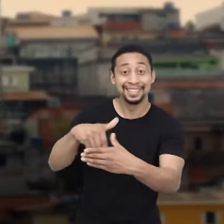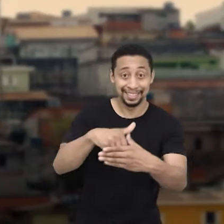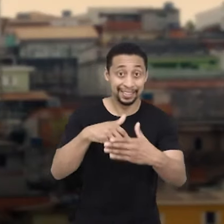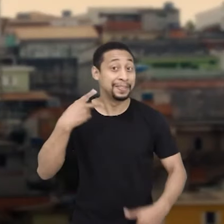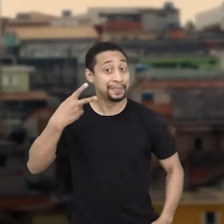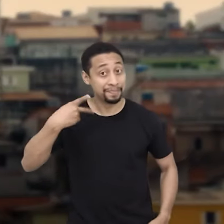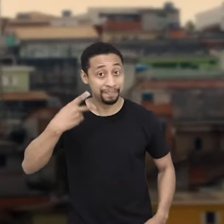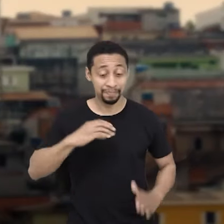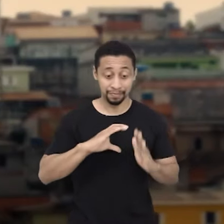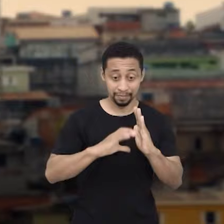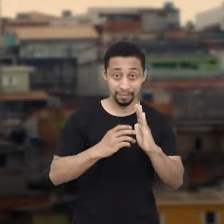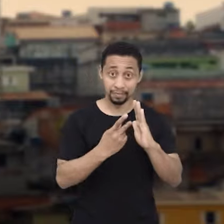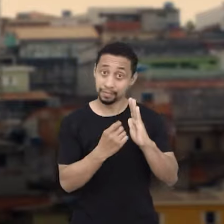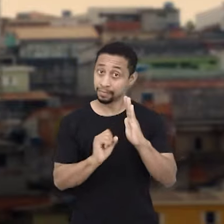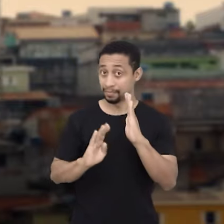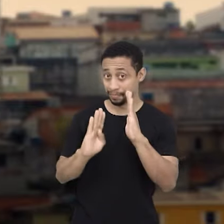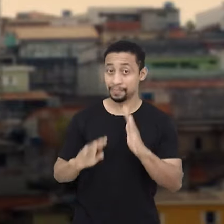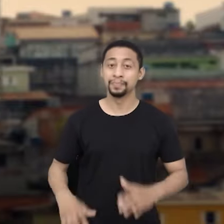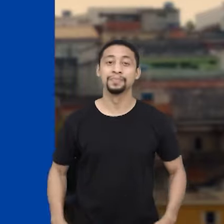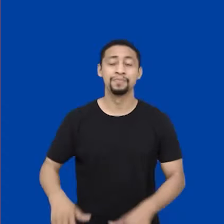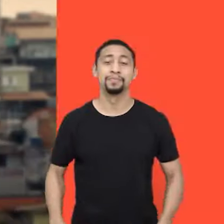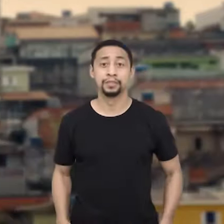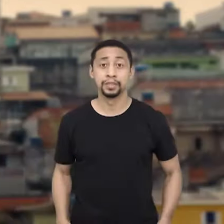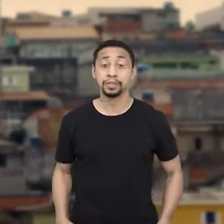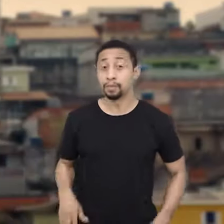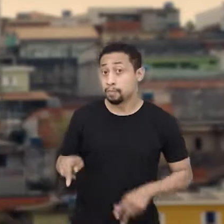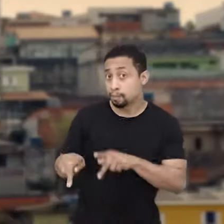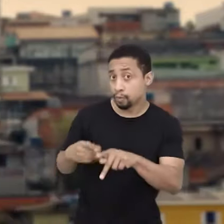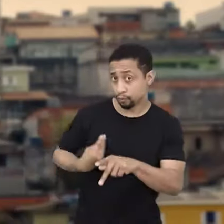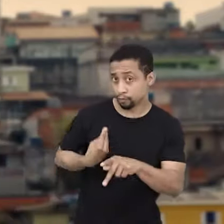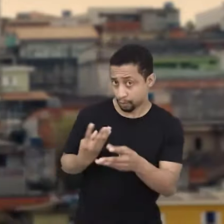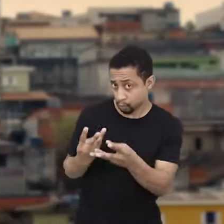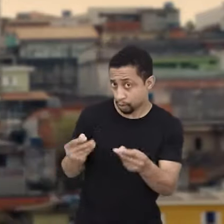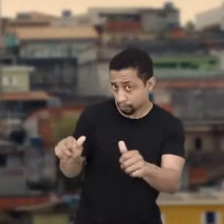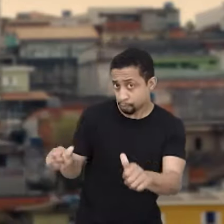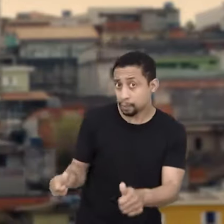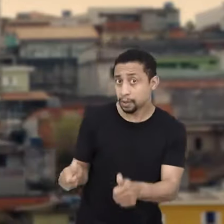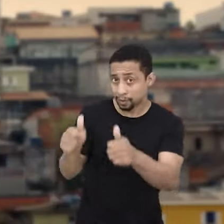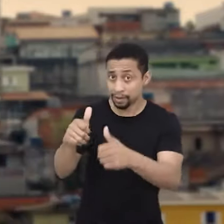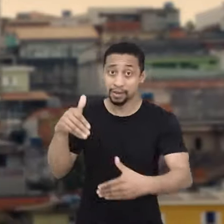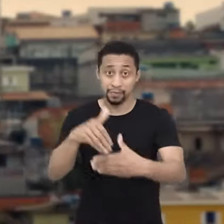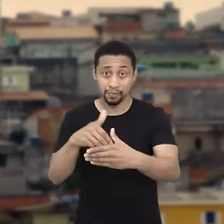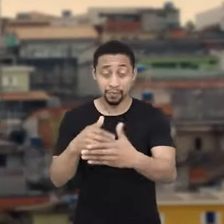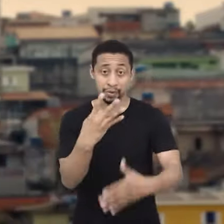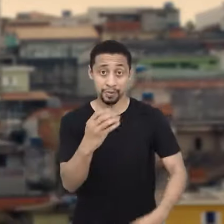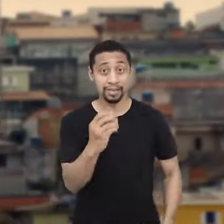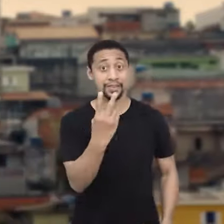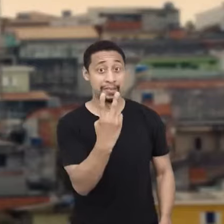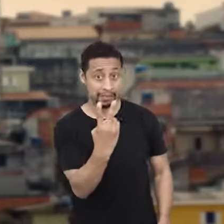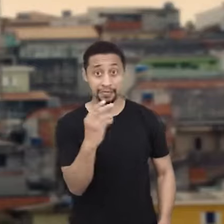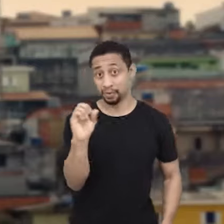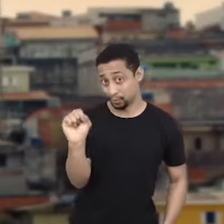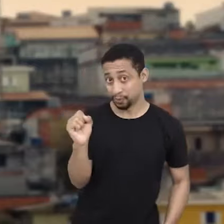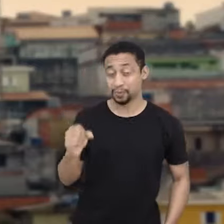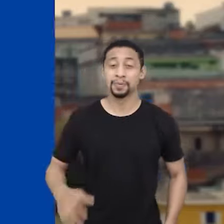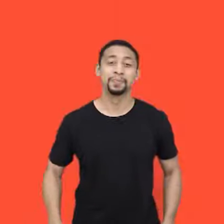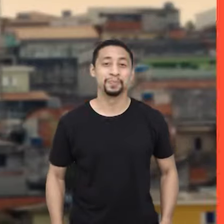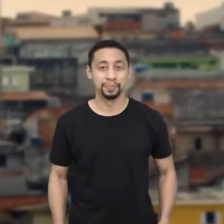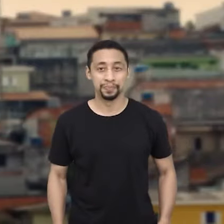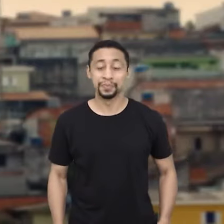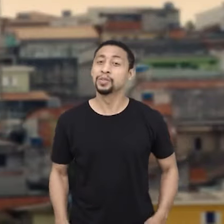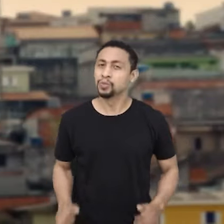Vote nos candidatos a vereador do PSB. Para melhorar a qualidade de vida do povo, vote Olegário, 40, 0, 28.